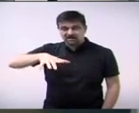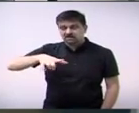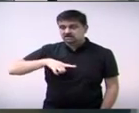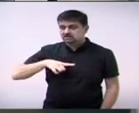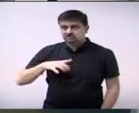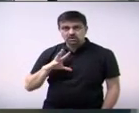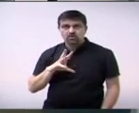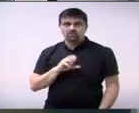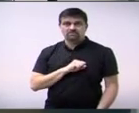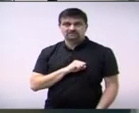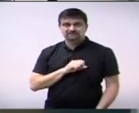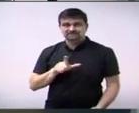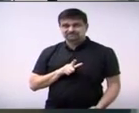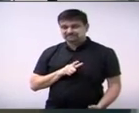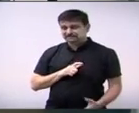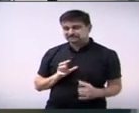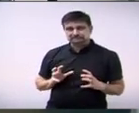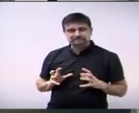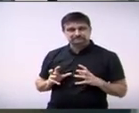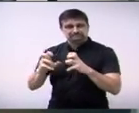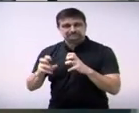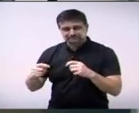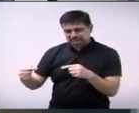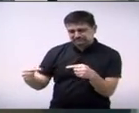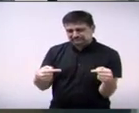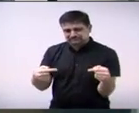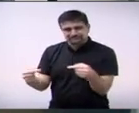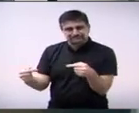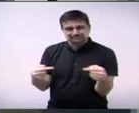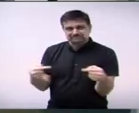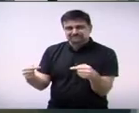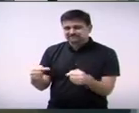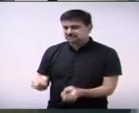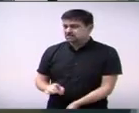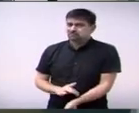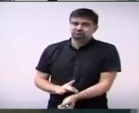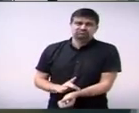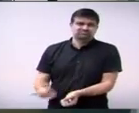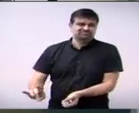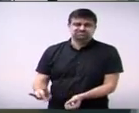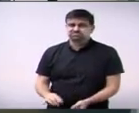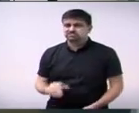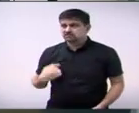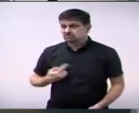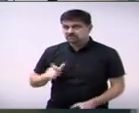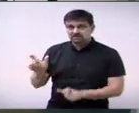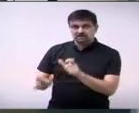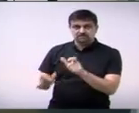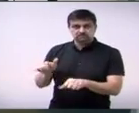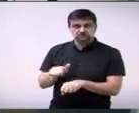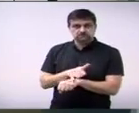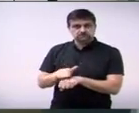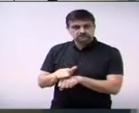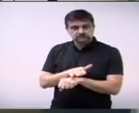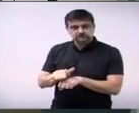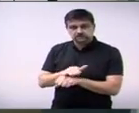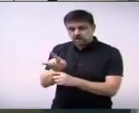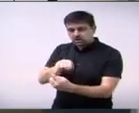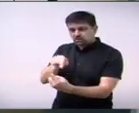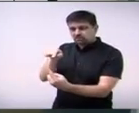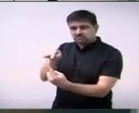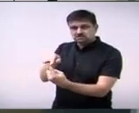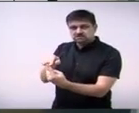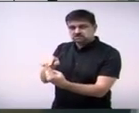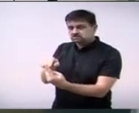causa asco quando as pessoas utilizam de meios sórdidos para atingir